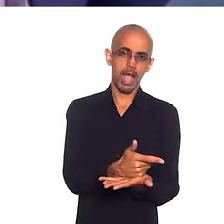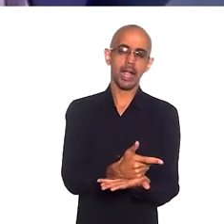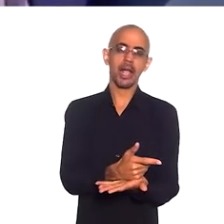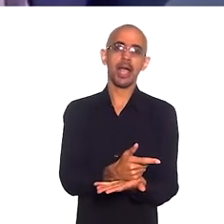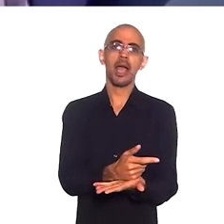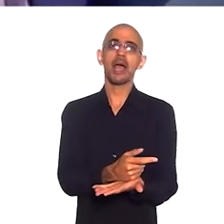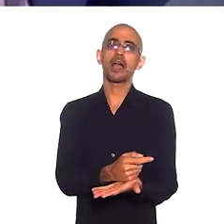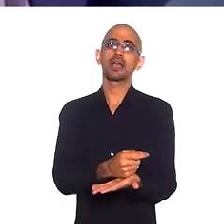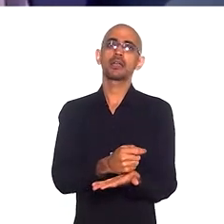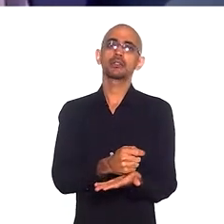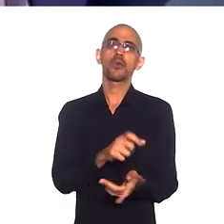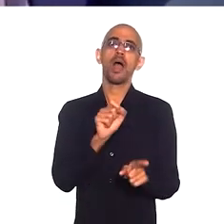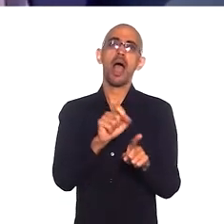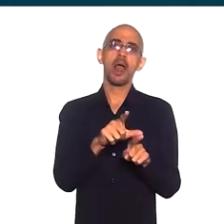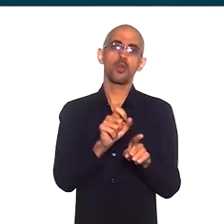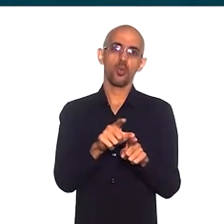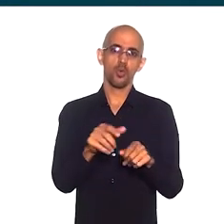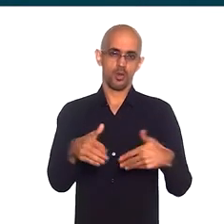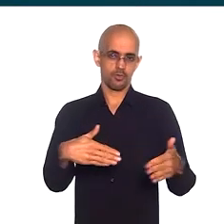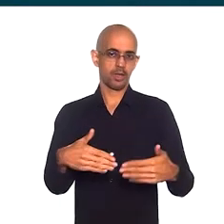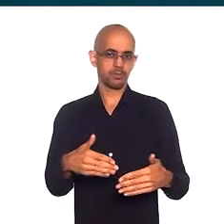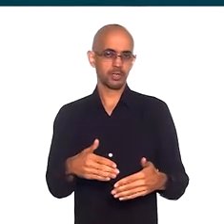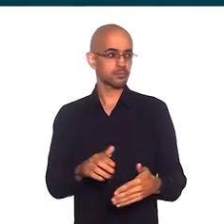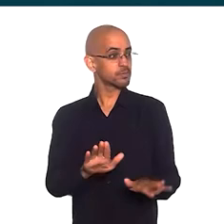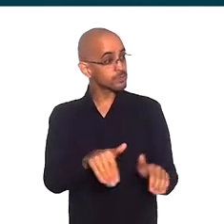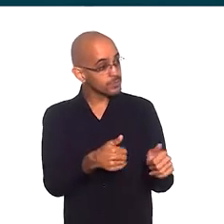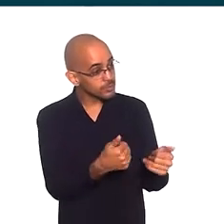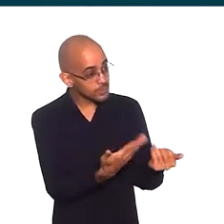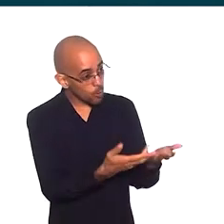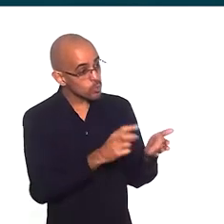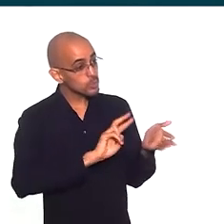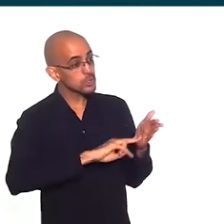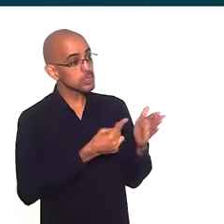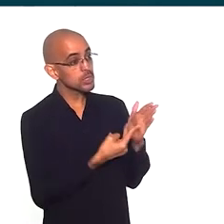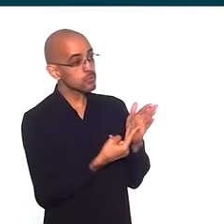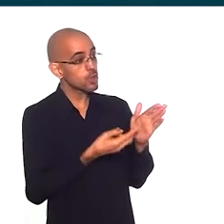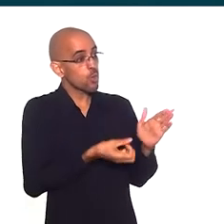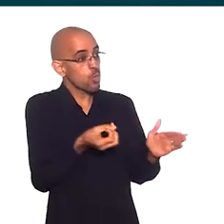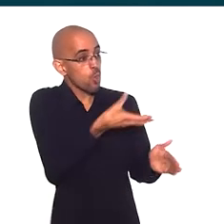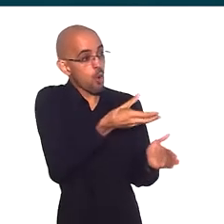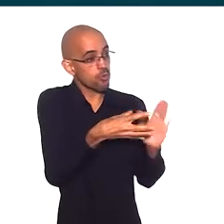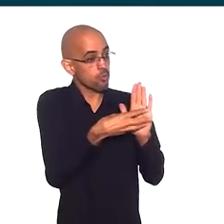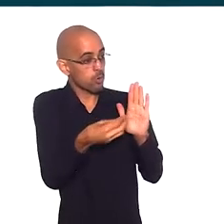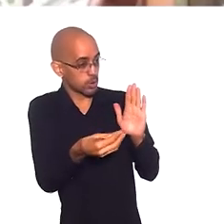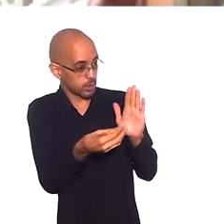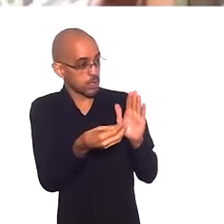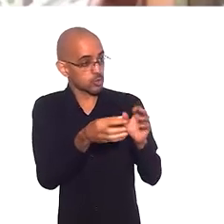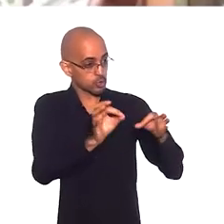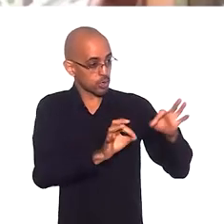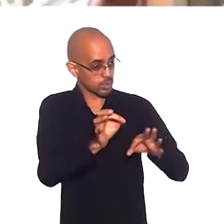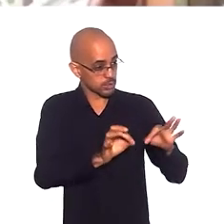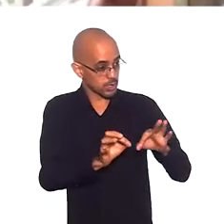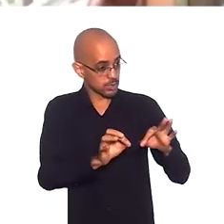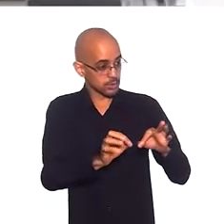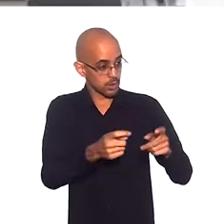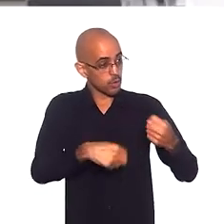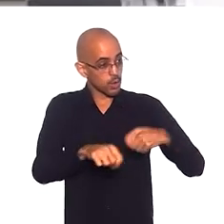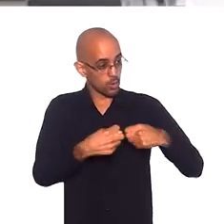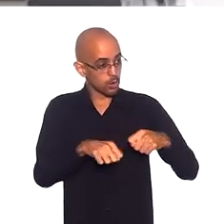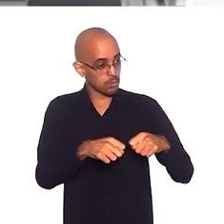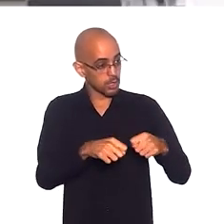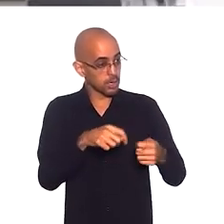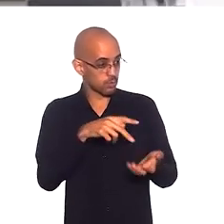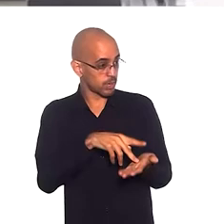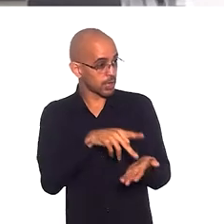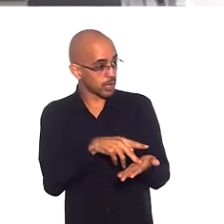mês, arrendam a fábrica. Ou seja, é um novo modelo de organização econômica. Na verdade,